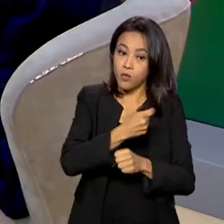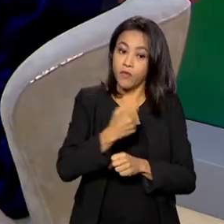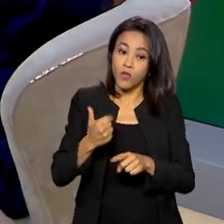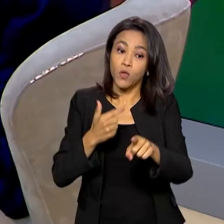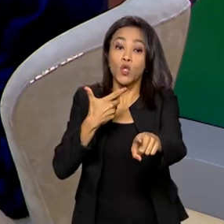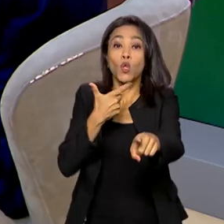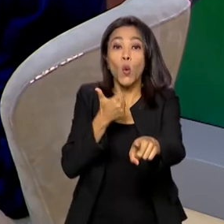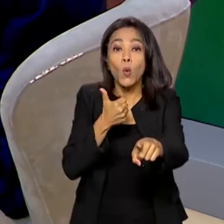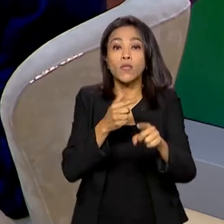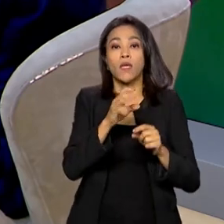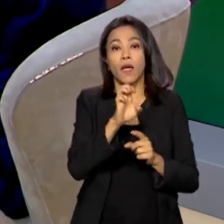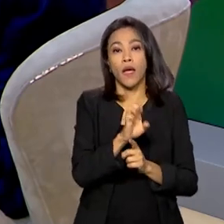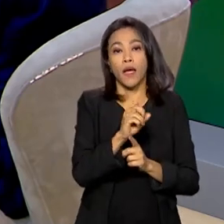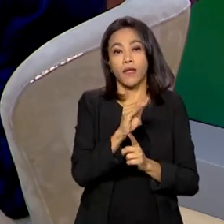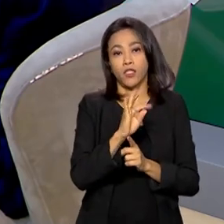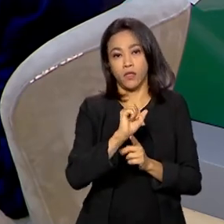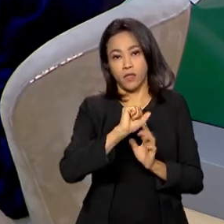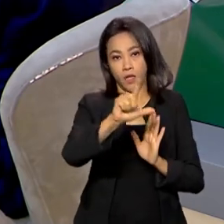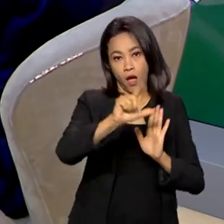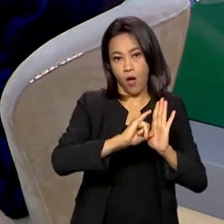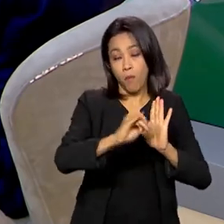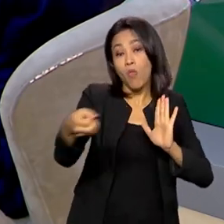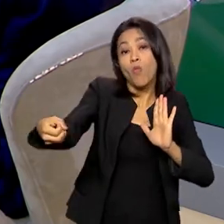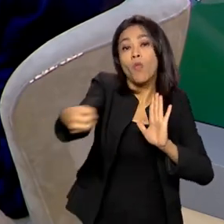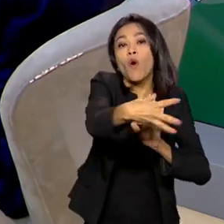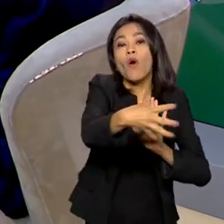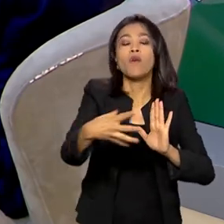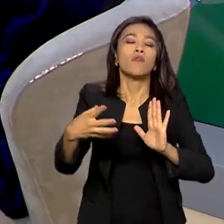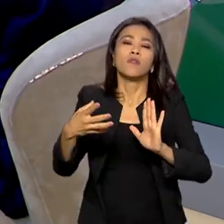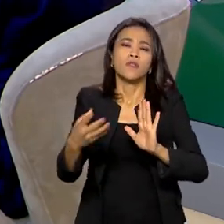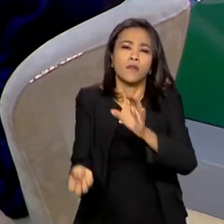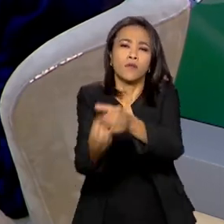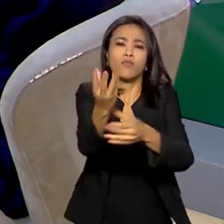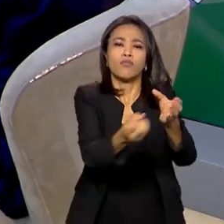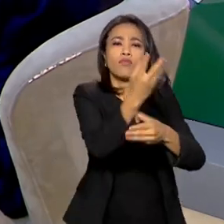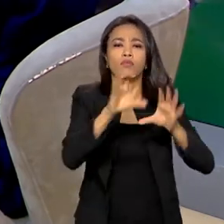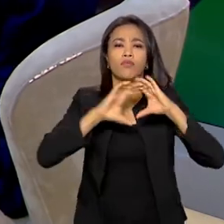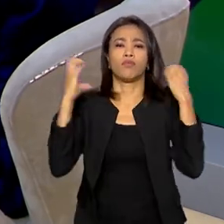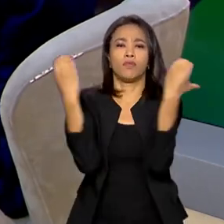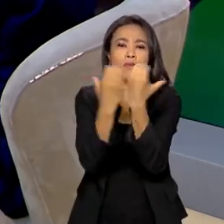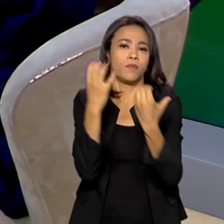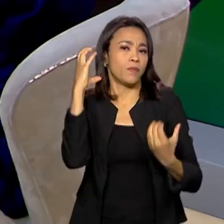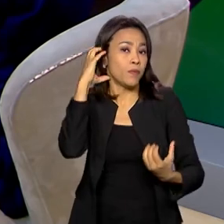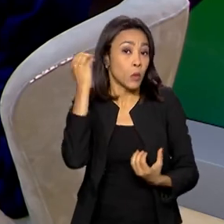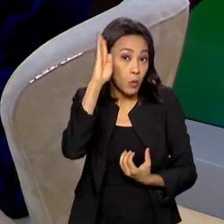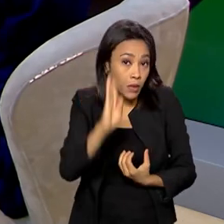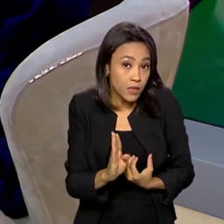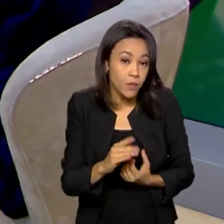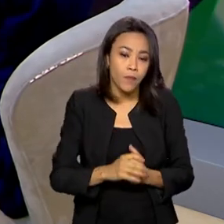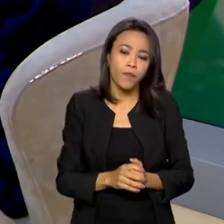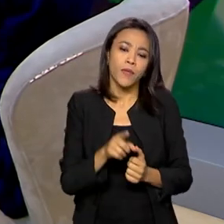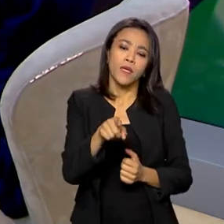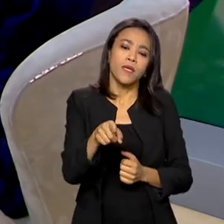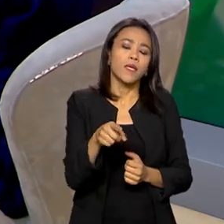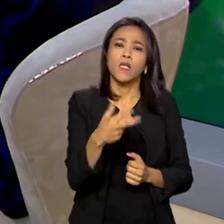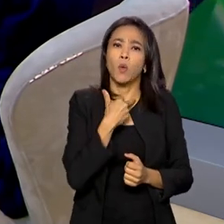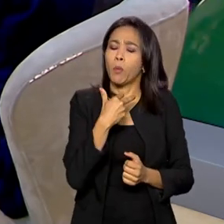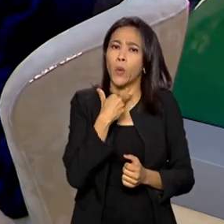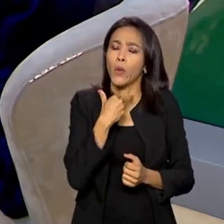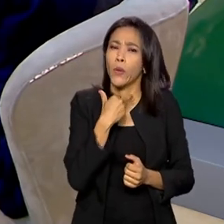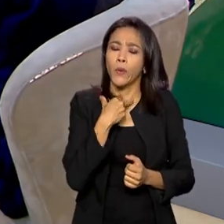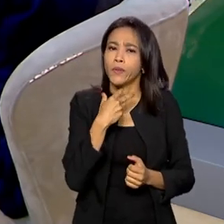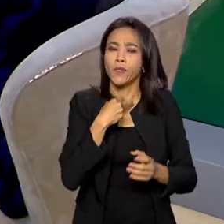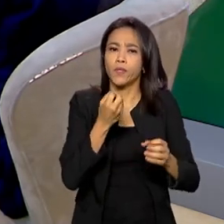editais para novas emissoras comunitárias em todo o Brasil. E o fato de não poder fazer publicidade é